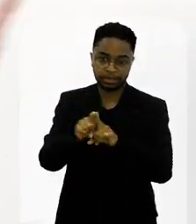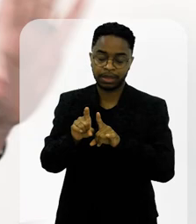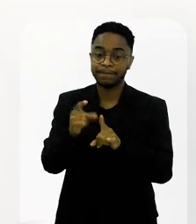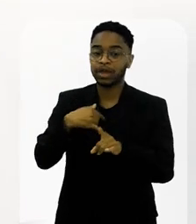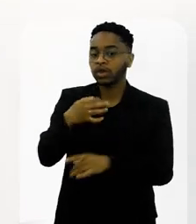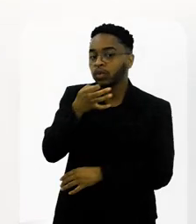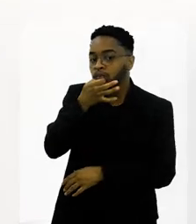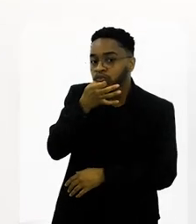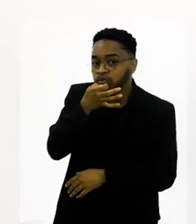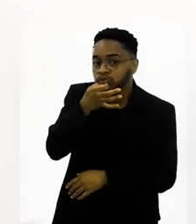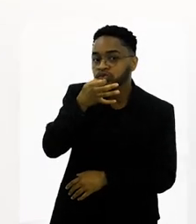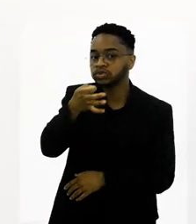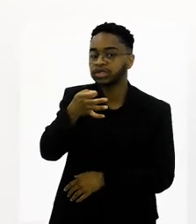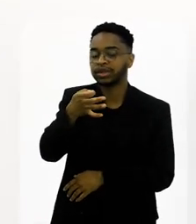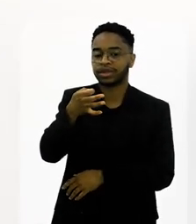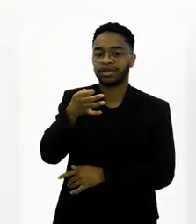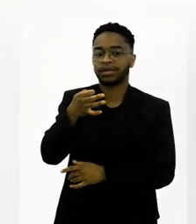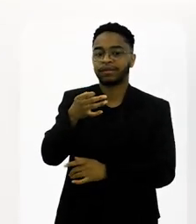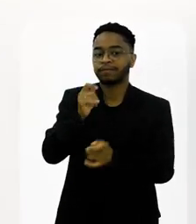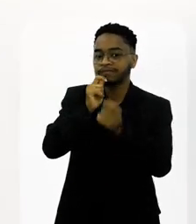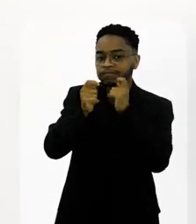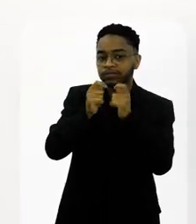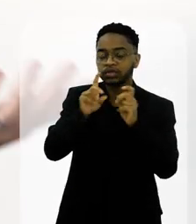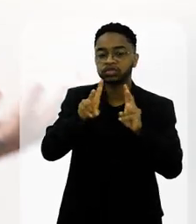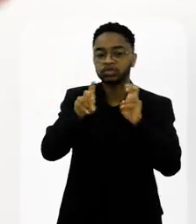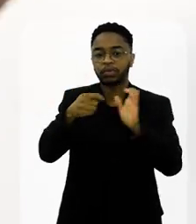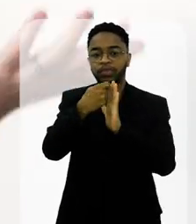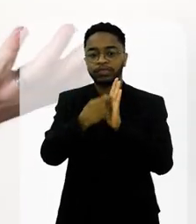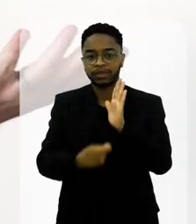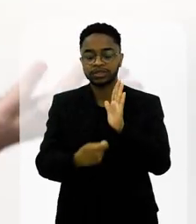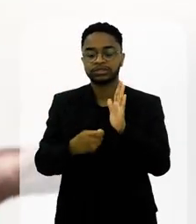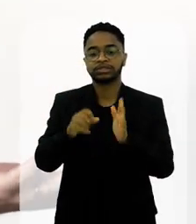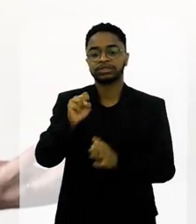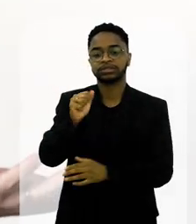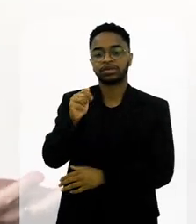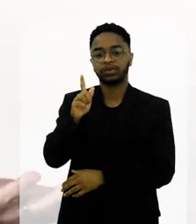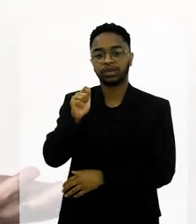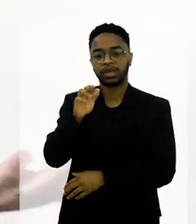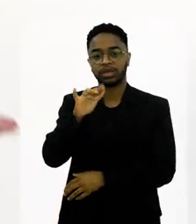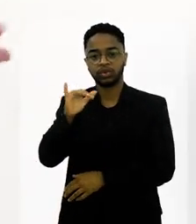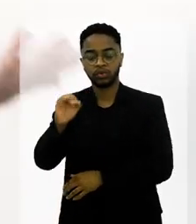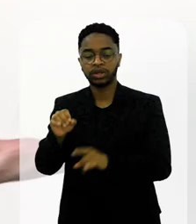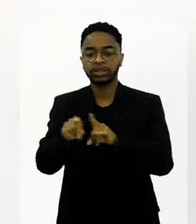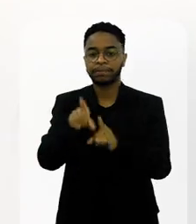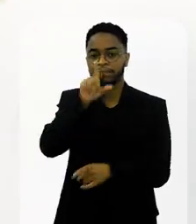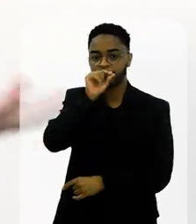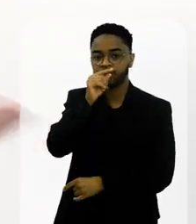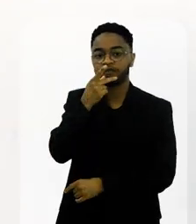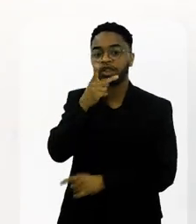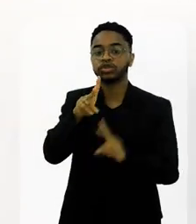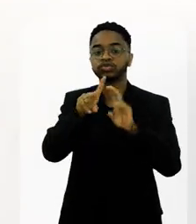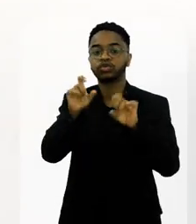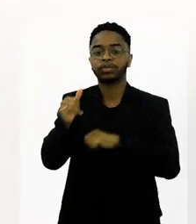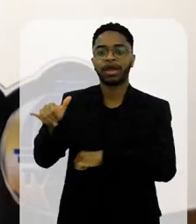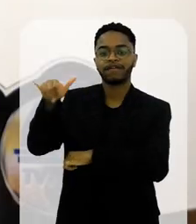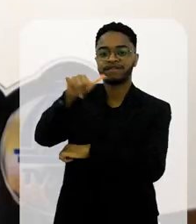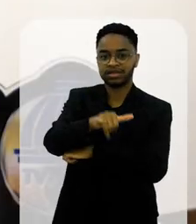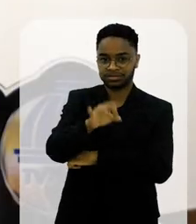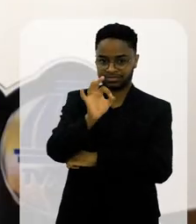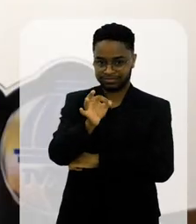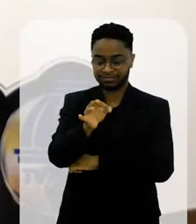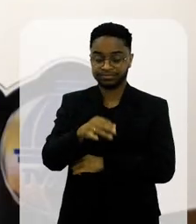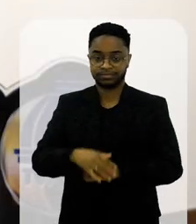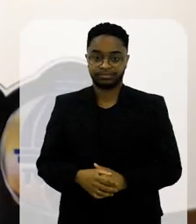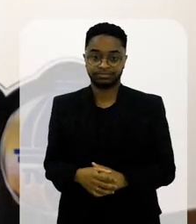Mas eu sugeri uma reportagem para o pré-carnaval sobre os enredos do Salgueiro e da Beija-Flor, que eram os dois enredos naquele ano que falavam de